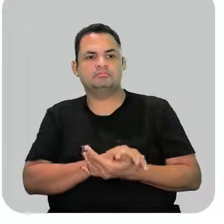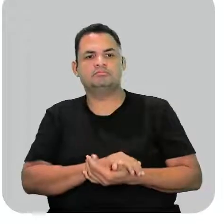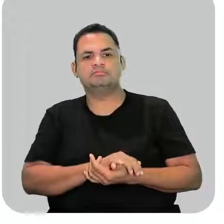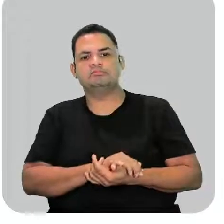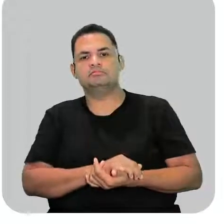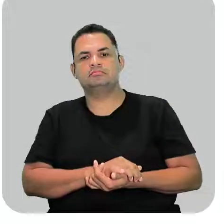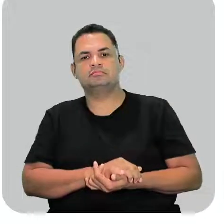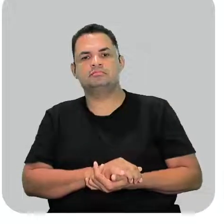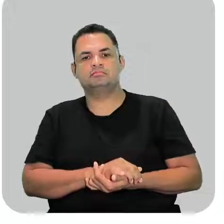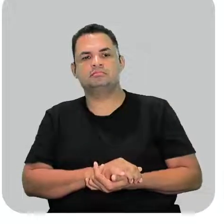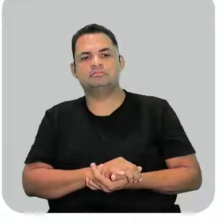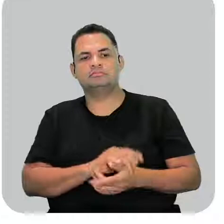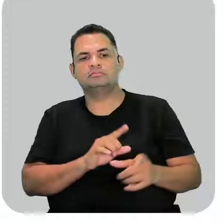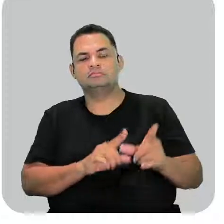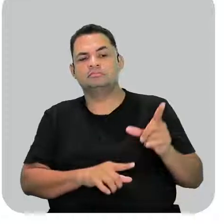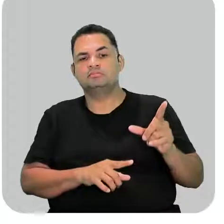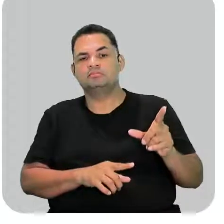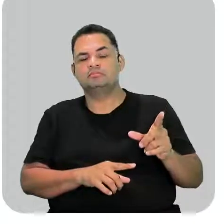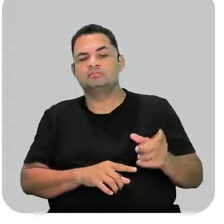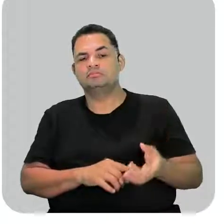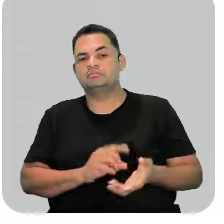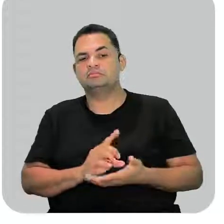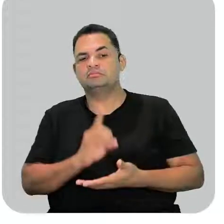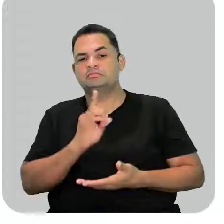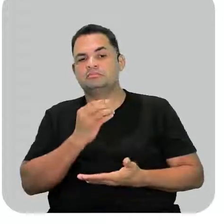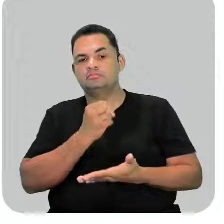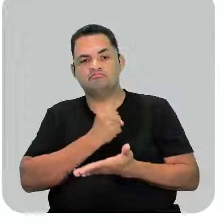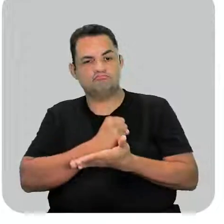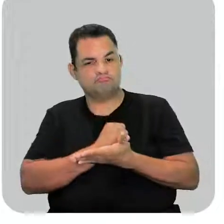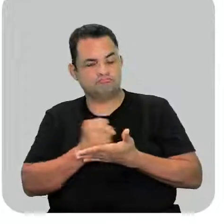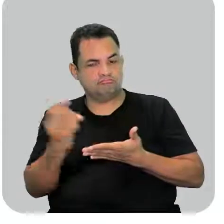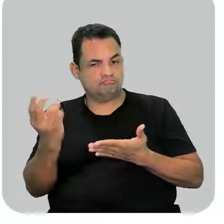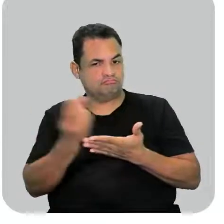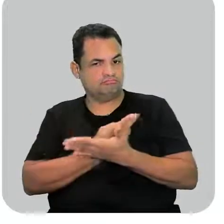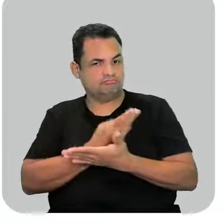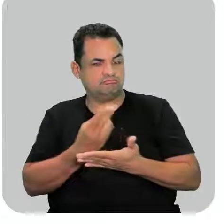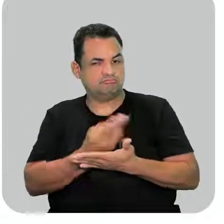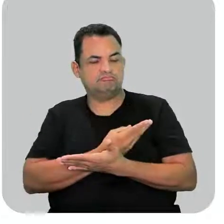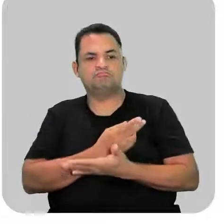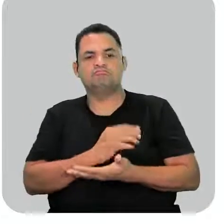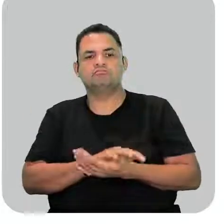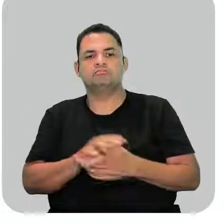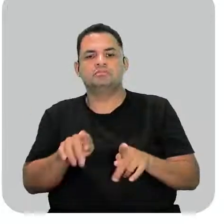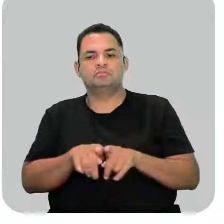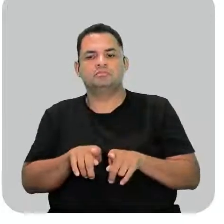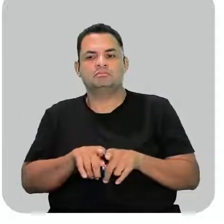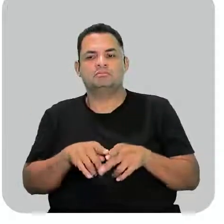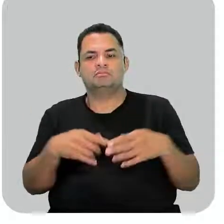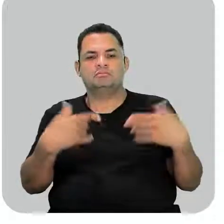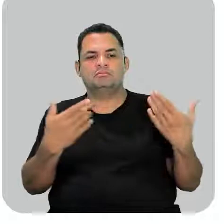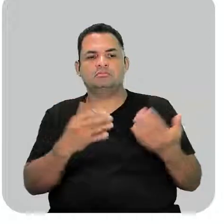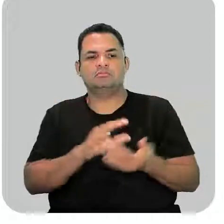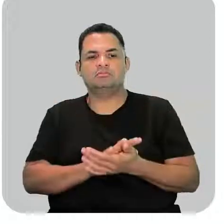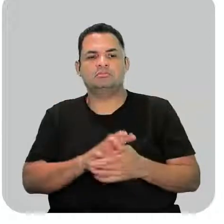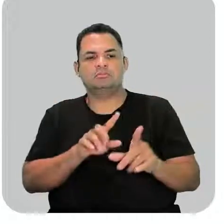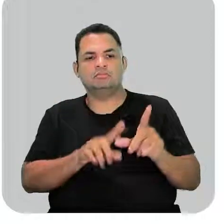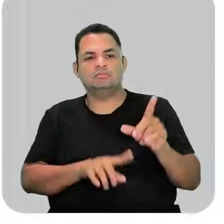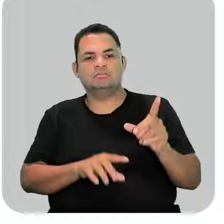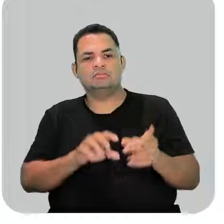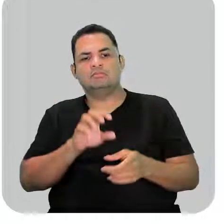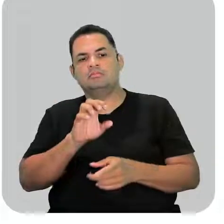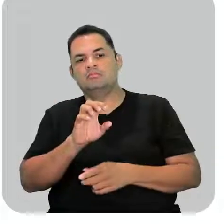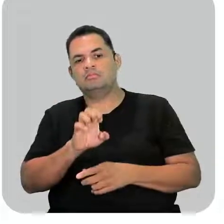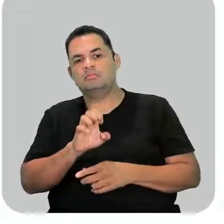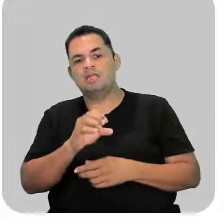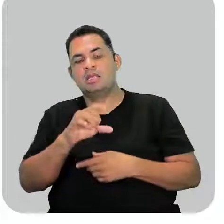letra D está errada. Não tem carbono terciário nem quaternário. E a letra E diz